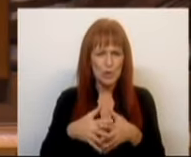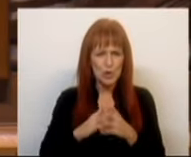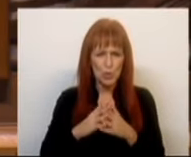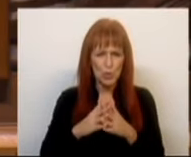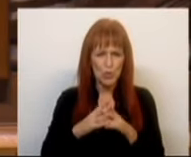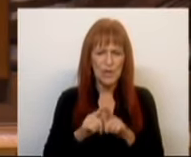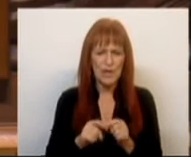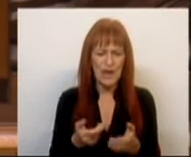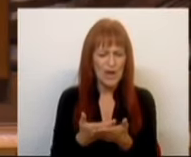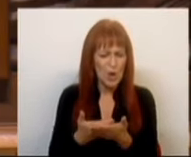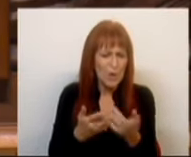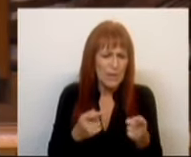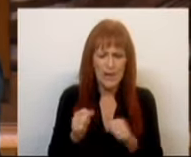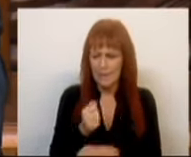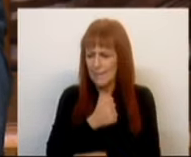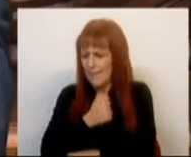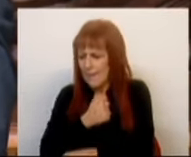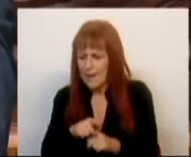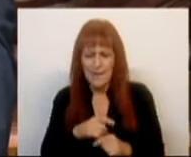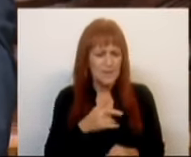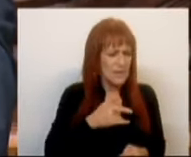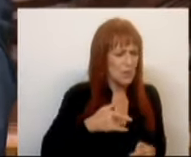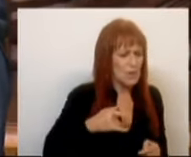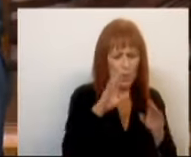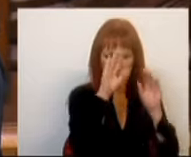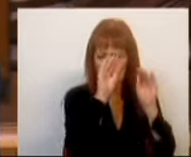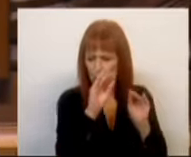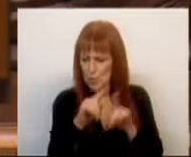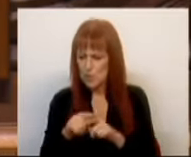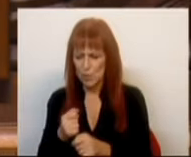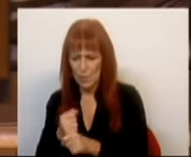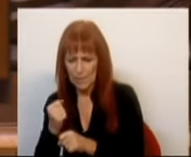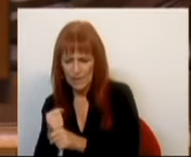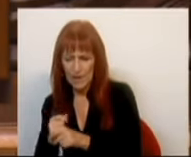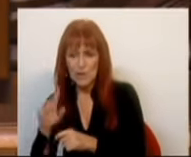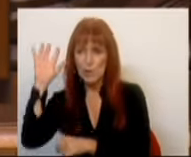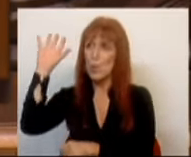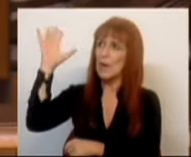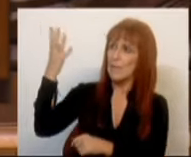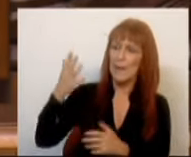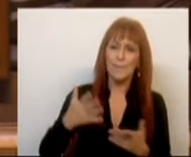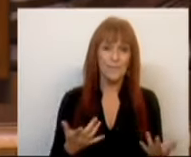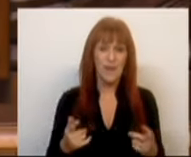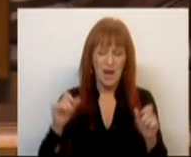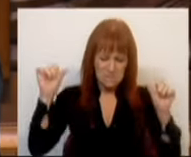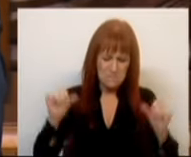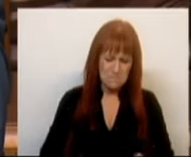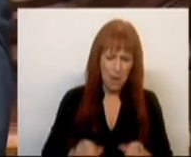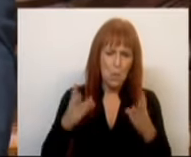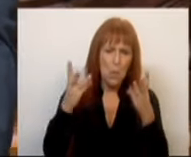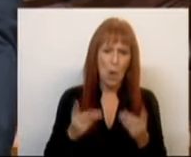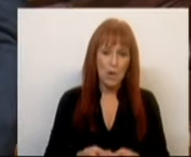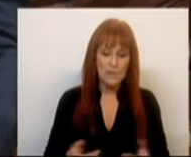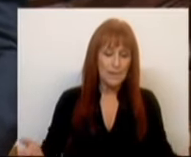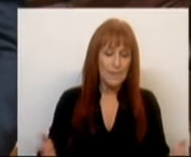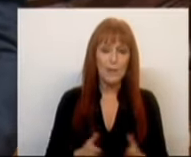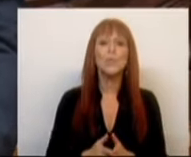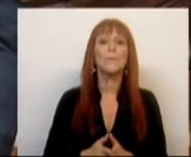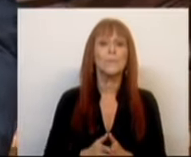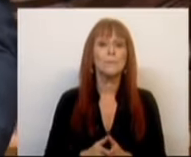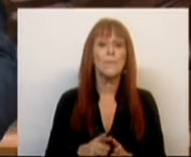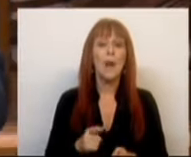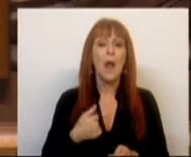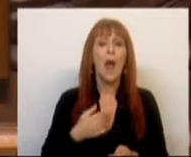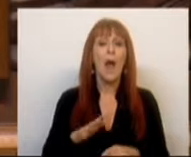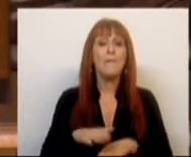na economia, na habitação, na saúde, na educação, no emprego e no clima. É o mau orçamento pelo que